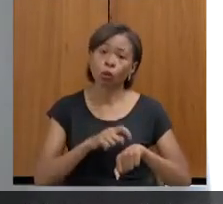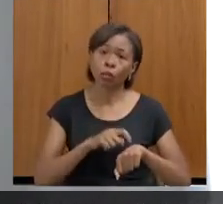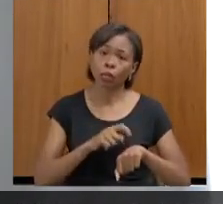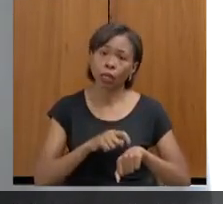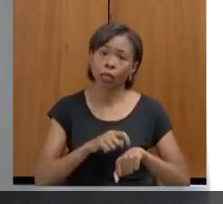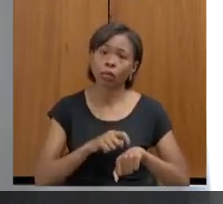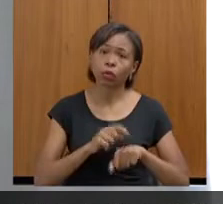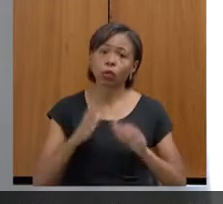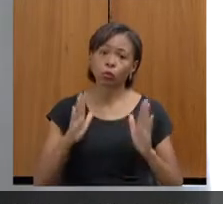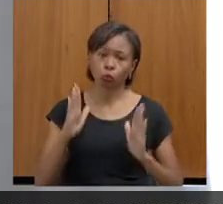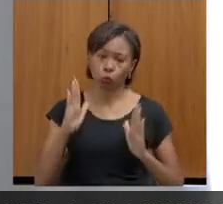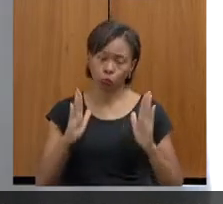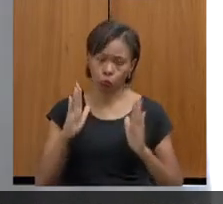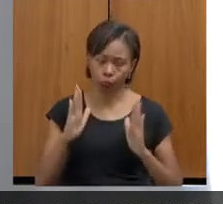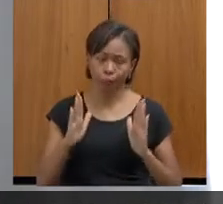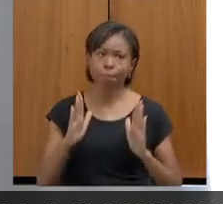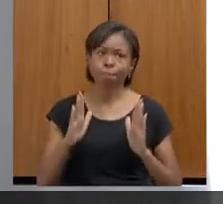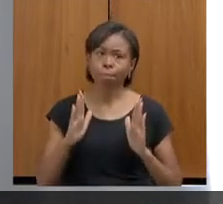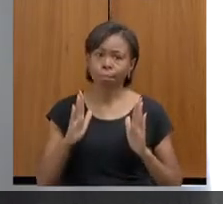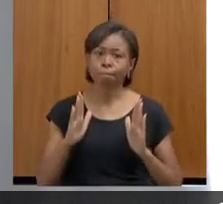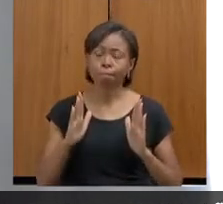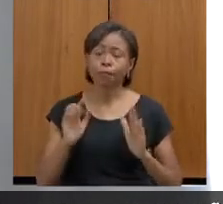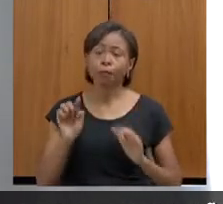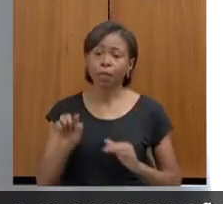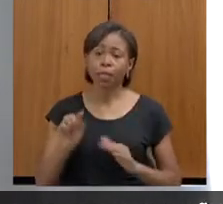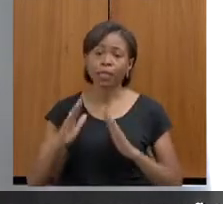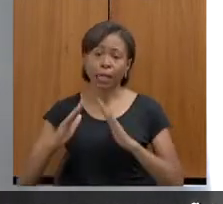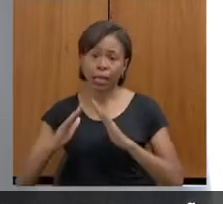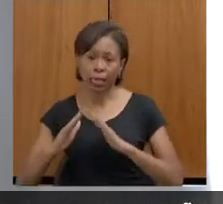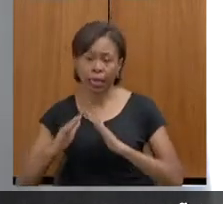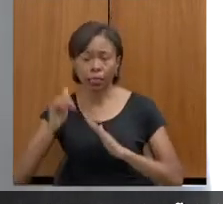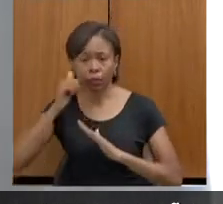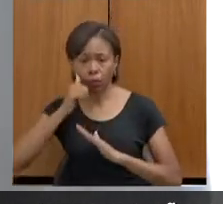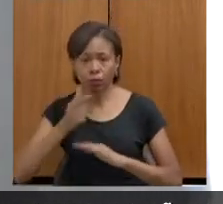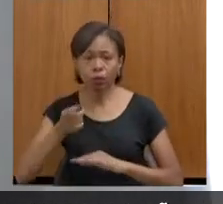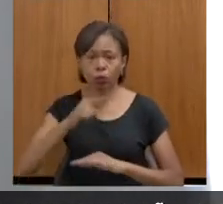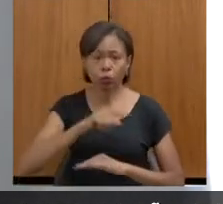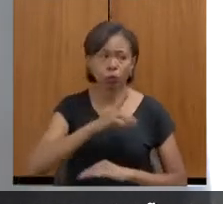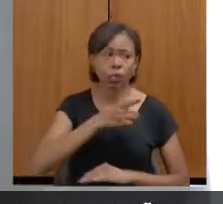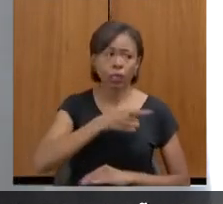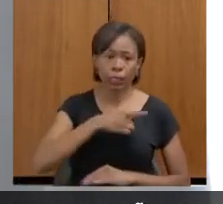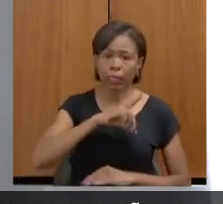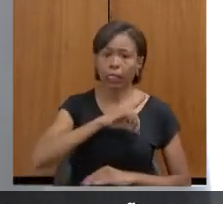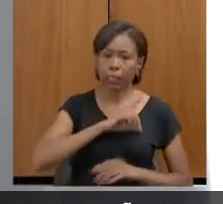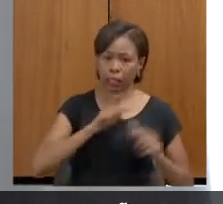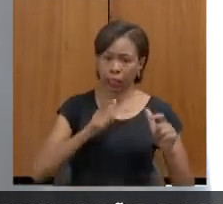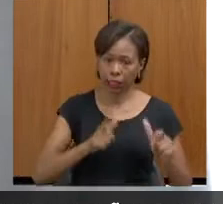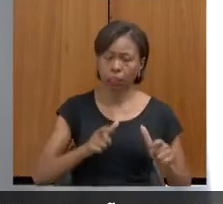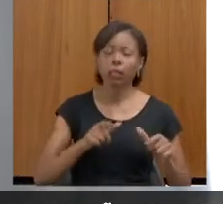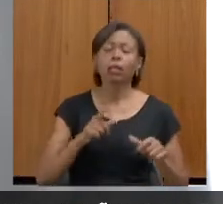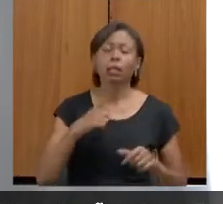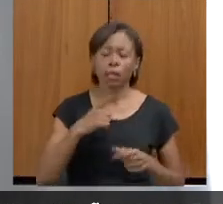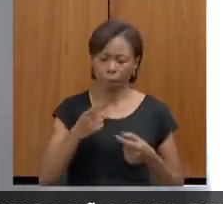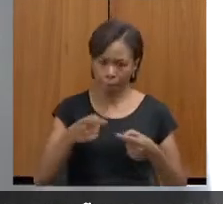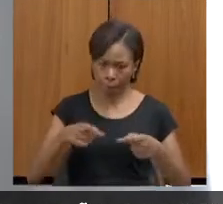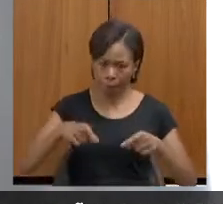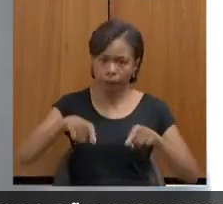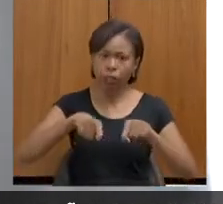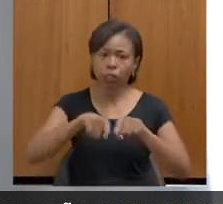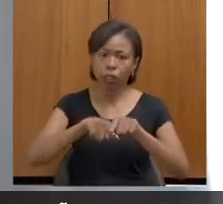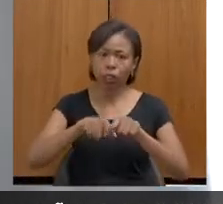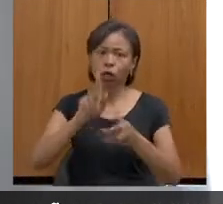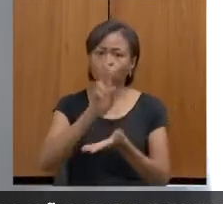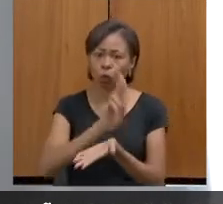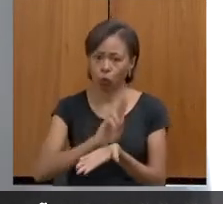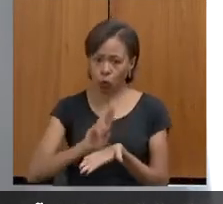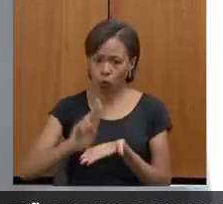da Mulher Mineira quanto as delegacias especializadas têm esse convênio, a gente tem essas parcerias com as universidades e a gente busca sempre